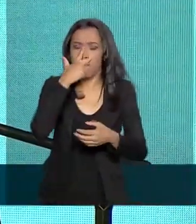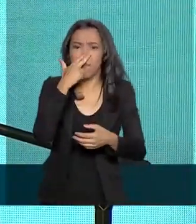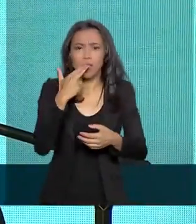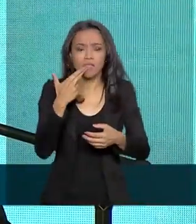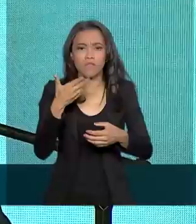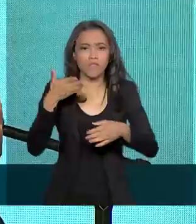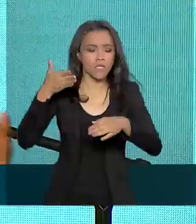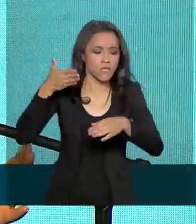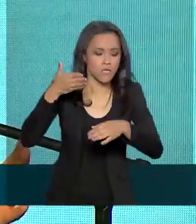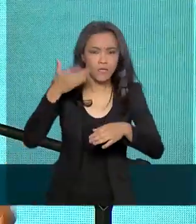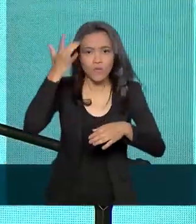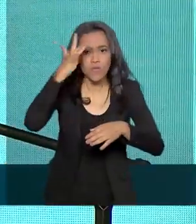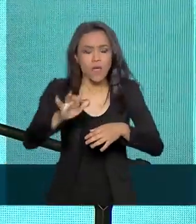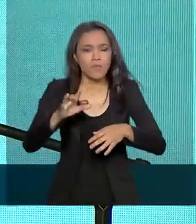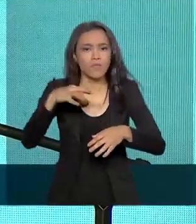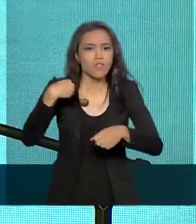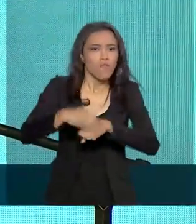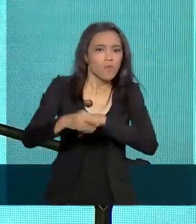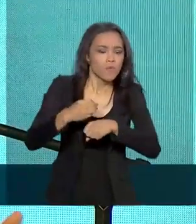preta.